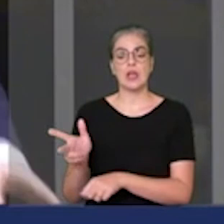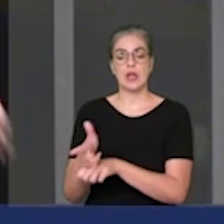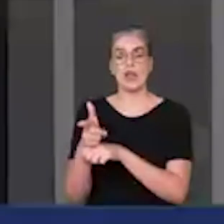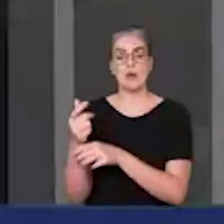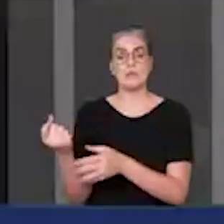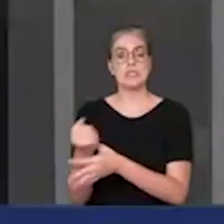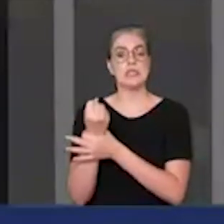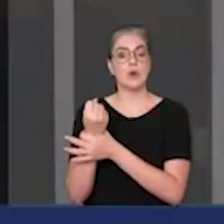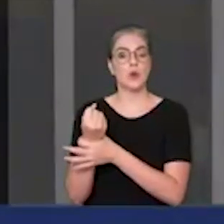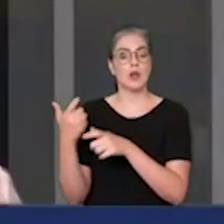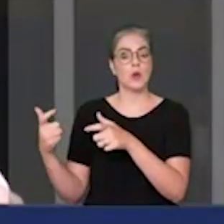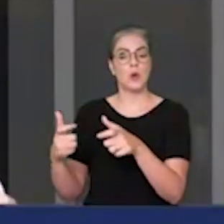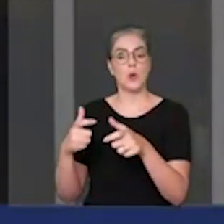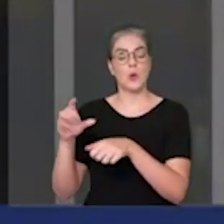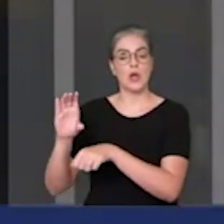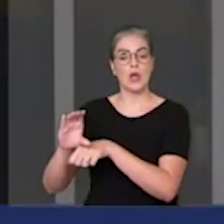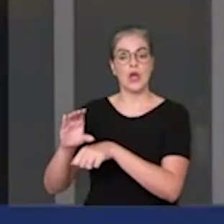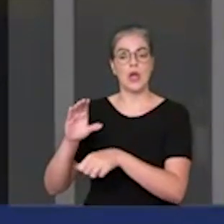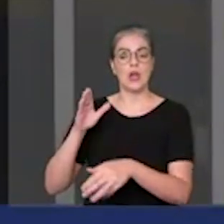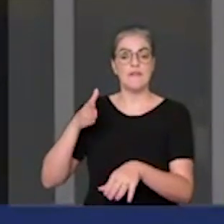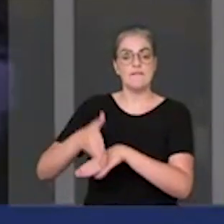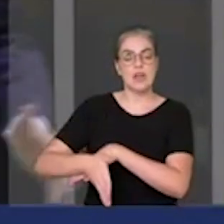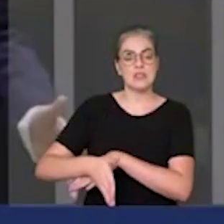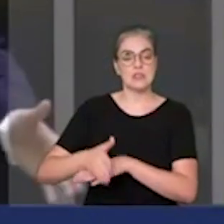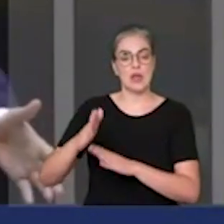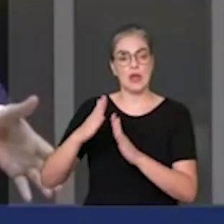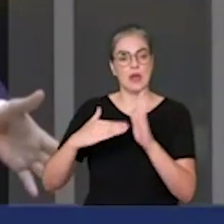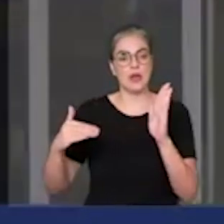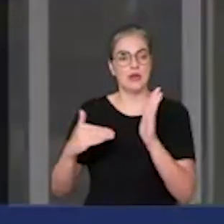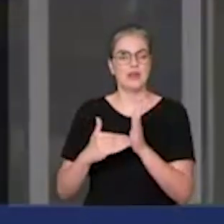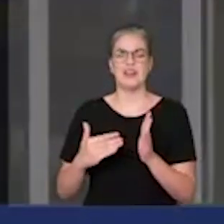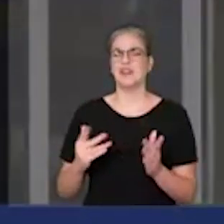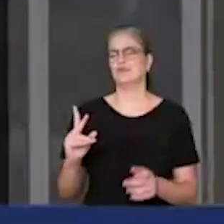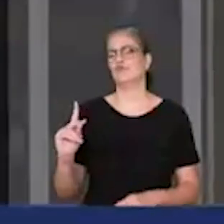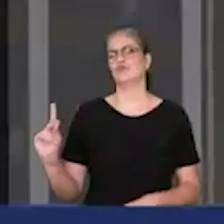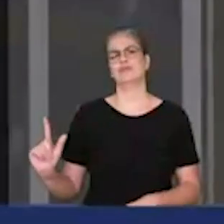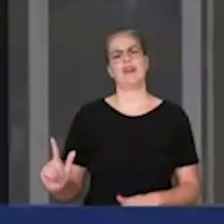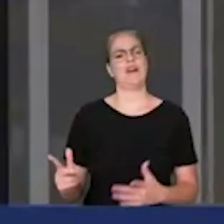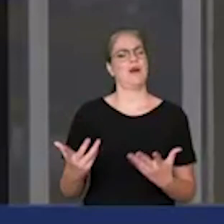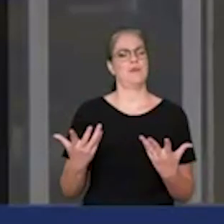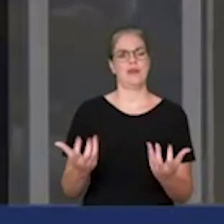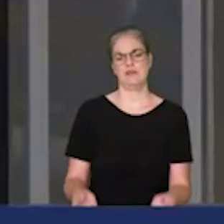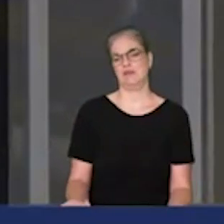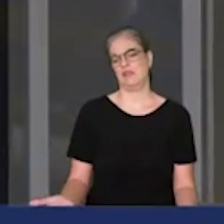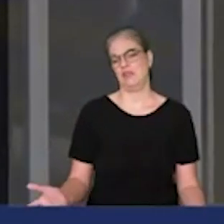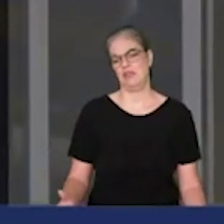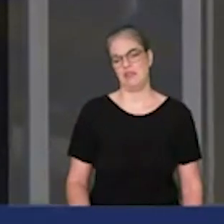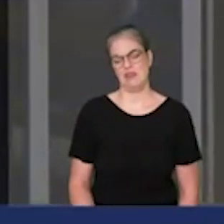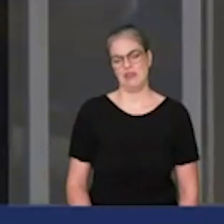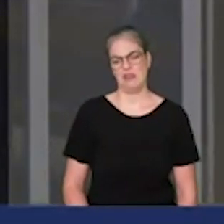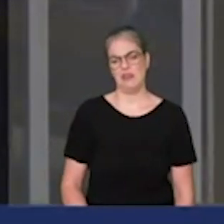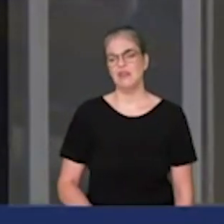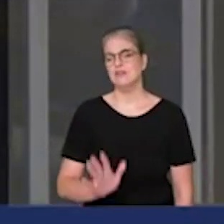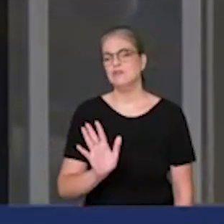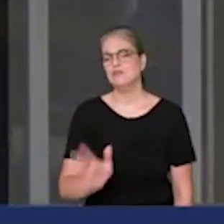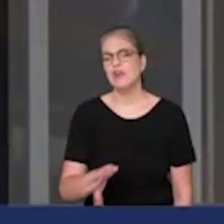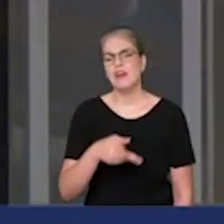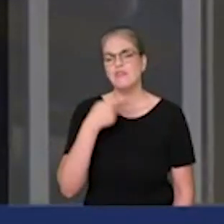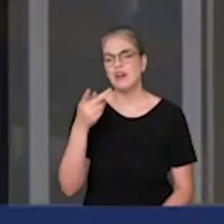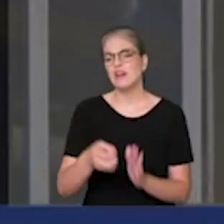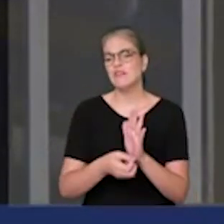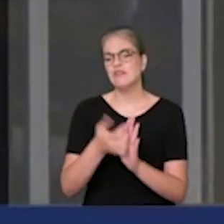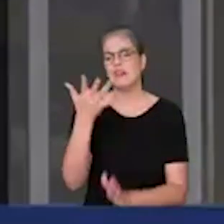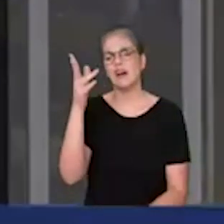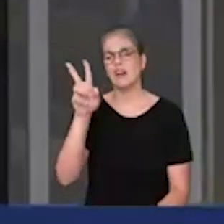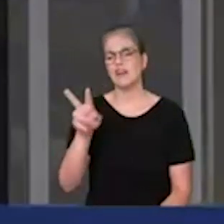imagens na invasão do Planalto. Não dá para admitir isso. Eu já repeti várias vezes aqui e o pessoal do